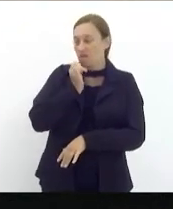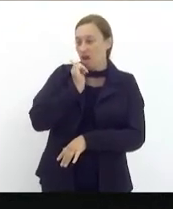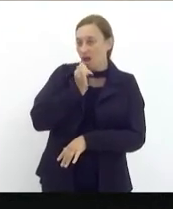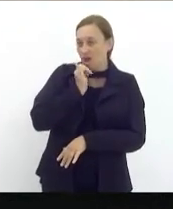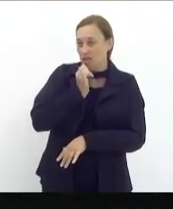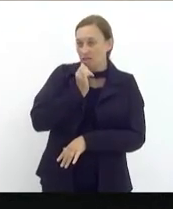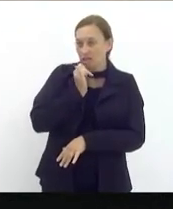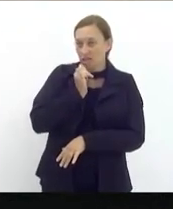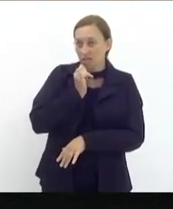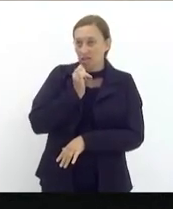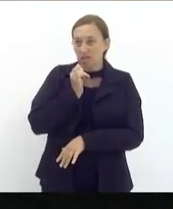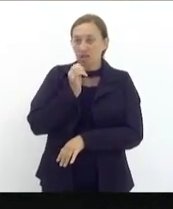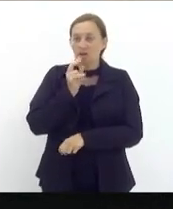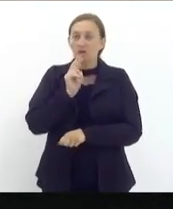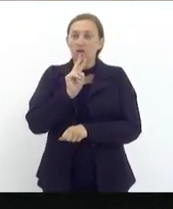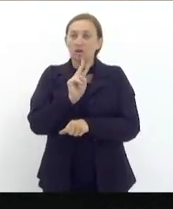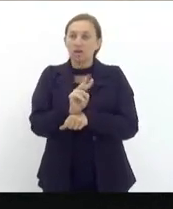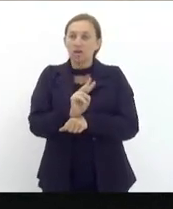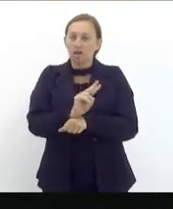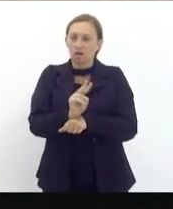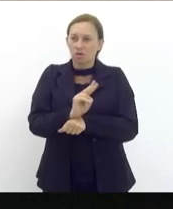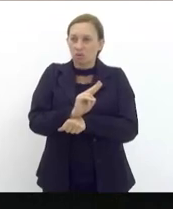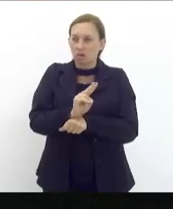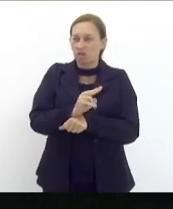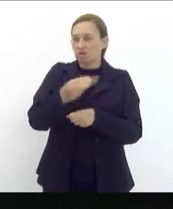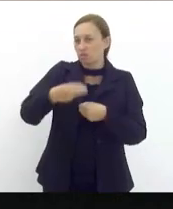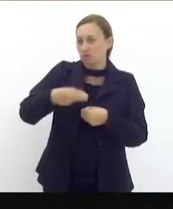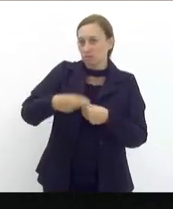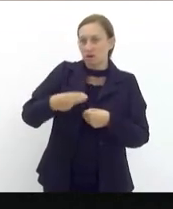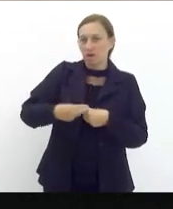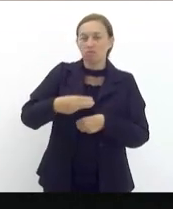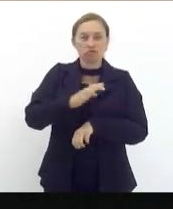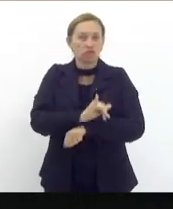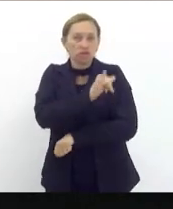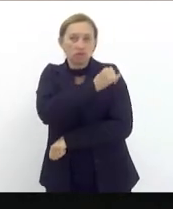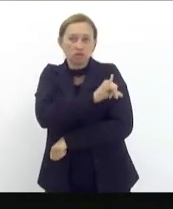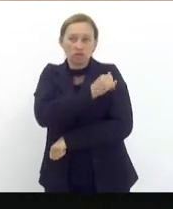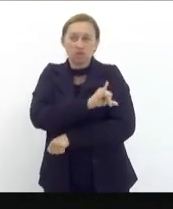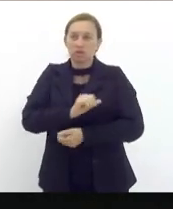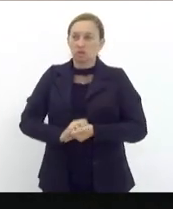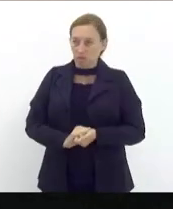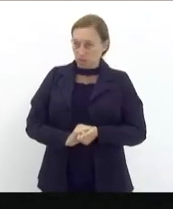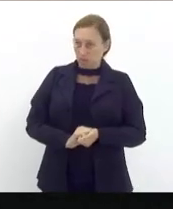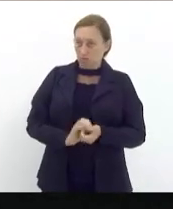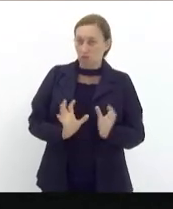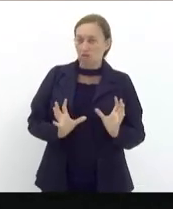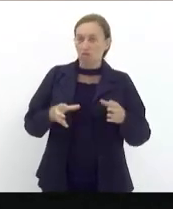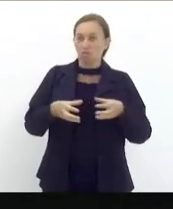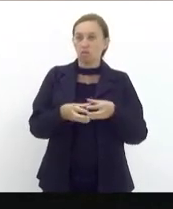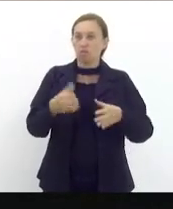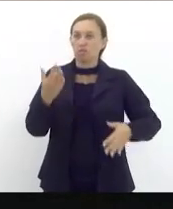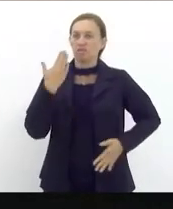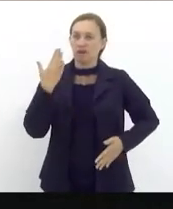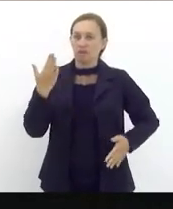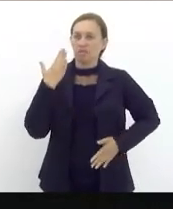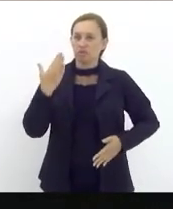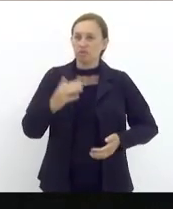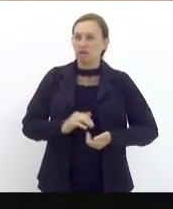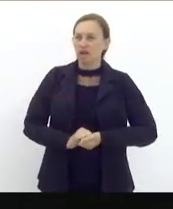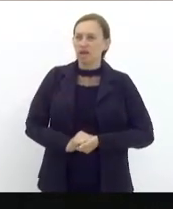que a guarda municipal da cidade do Rio de Janeiro é composta por vagabundos que não querem trabalhar